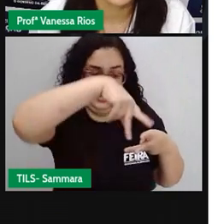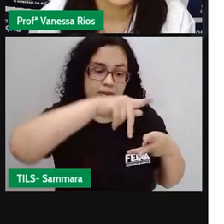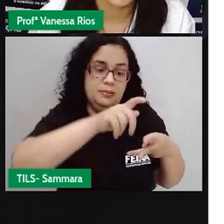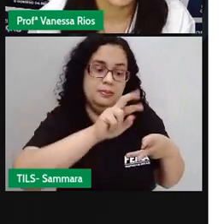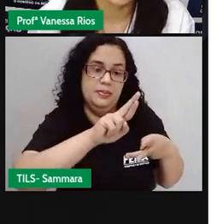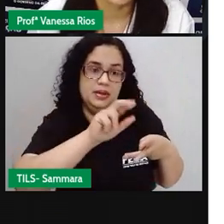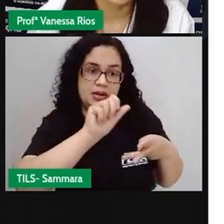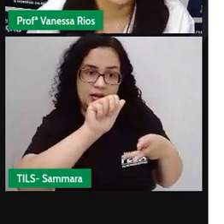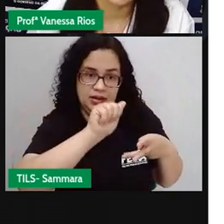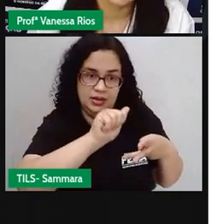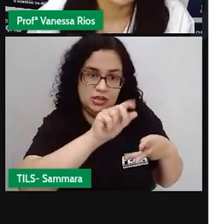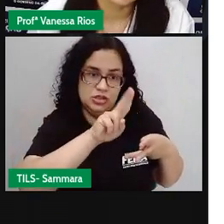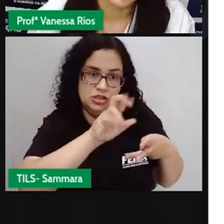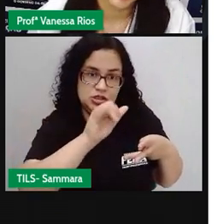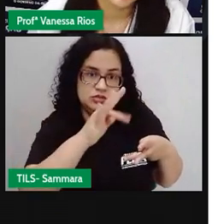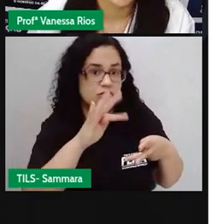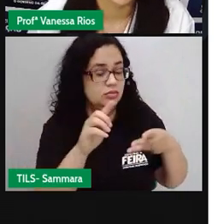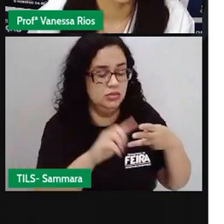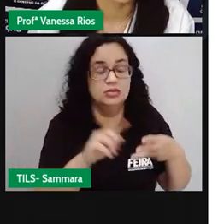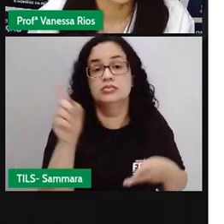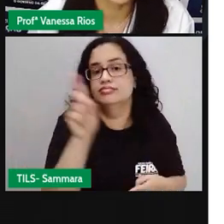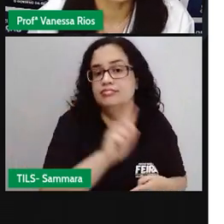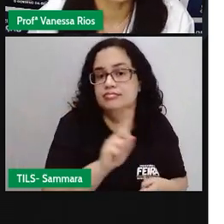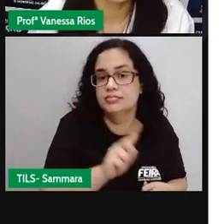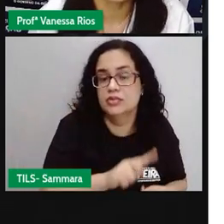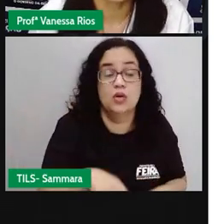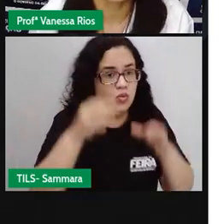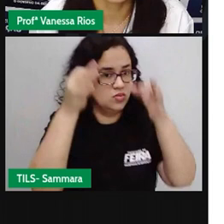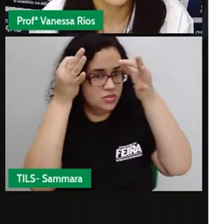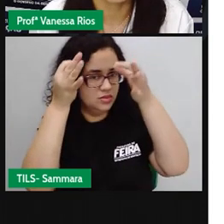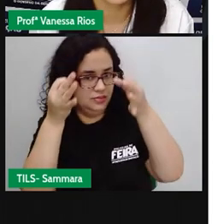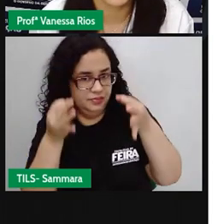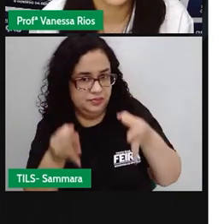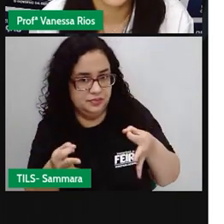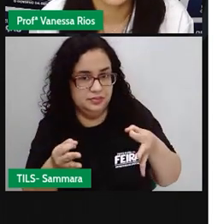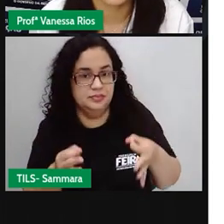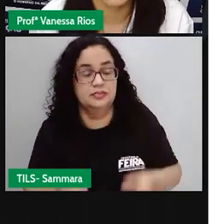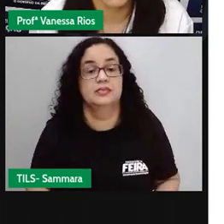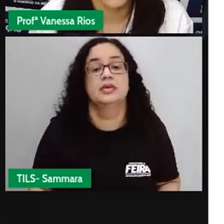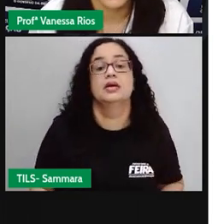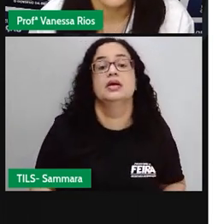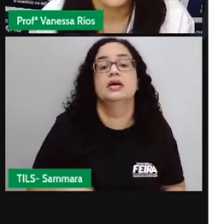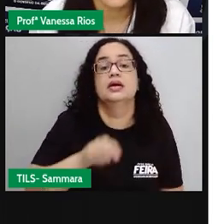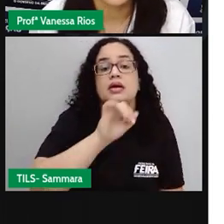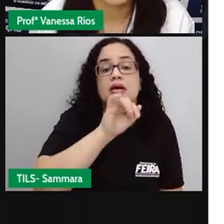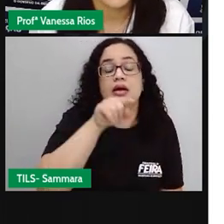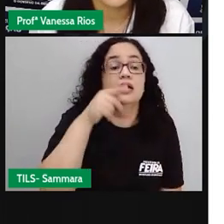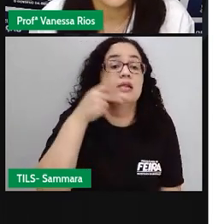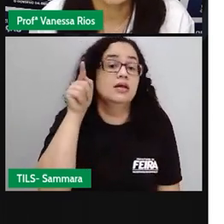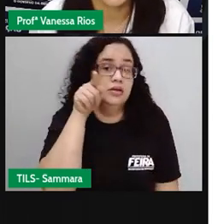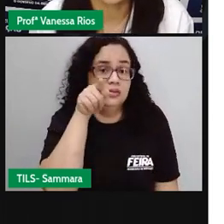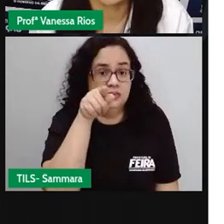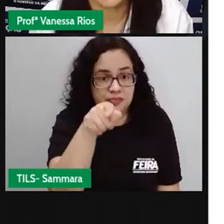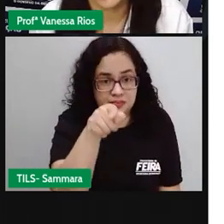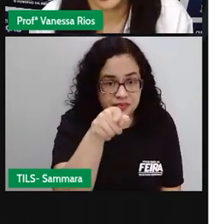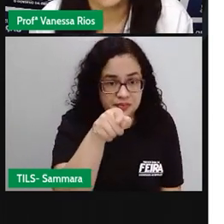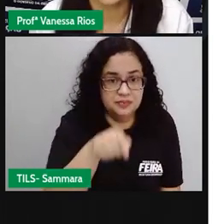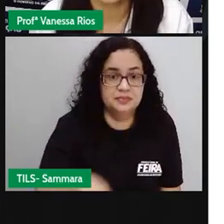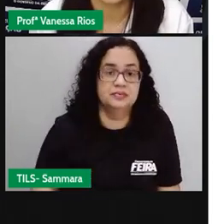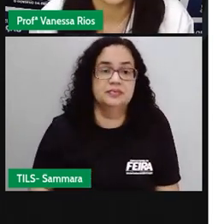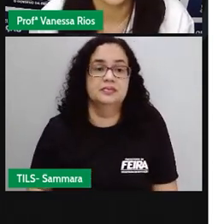podem aparecer tanto no negativo quanto no afirmativo. E aí, o imperativo